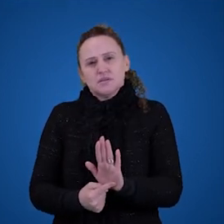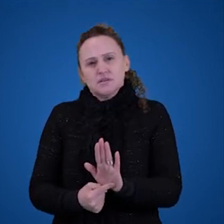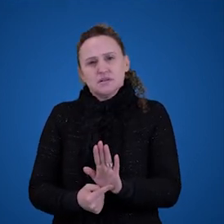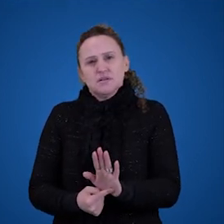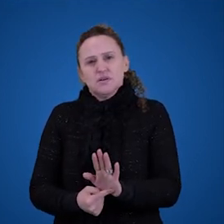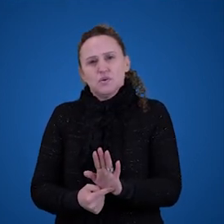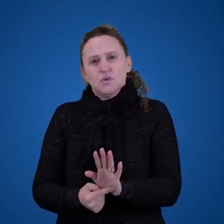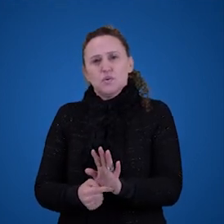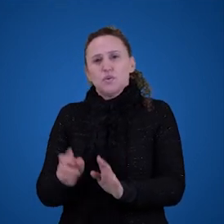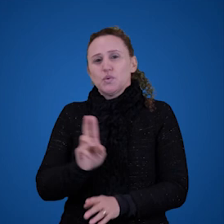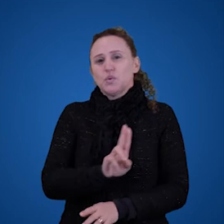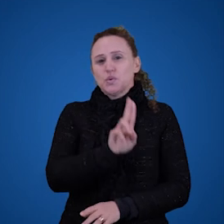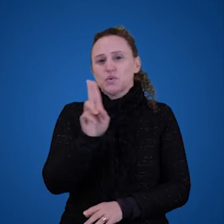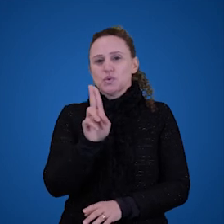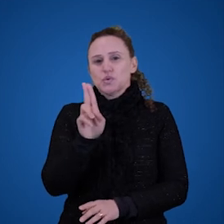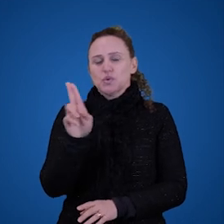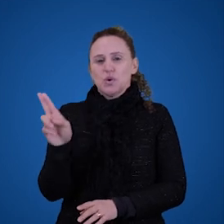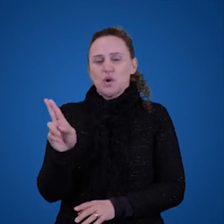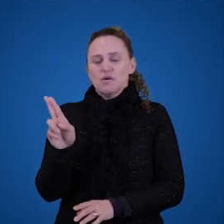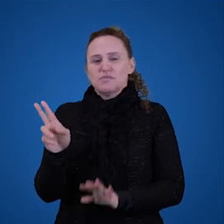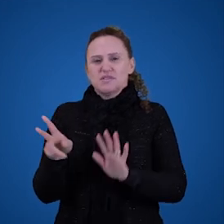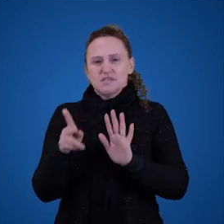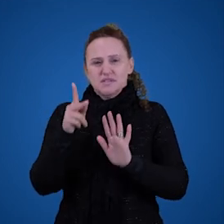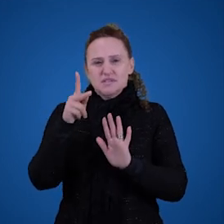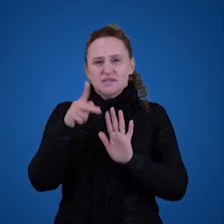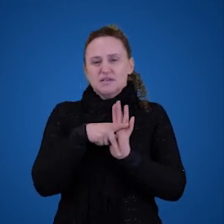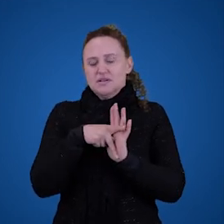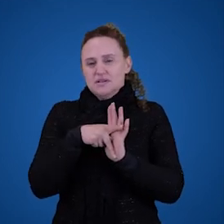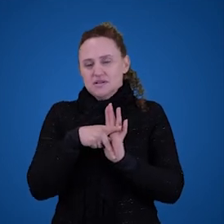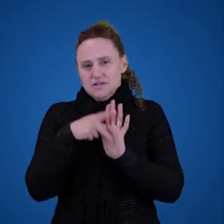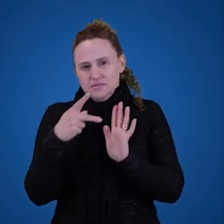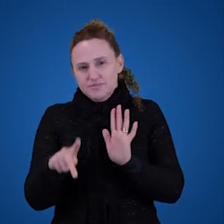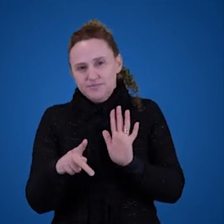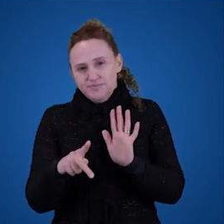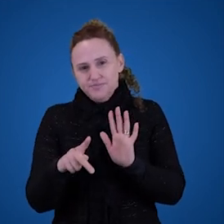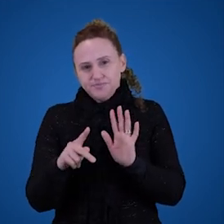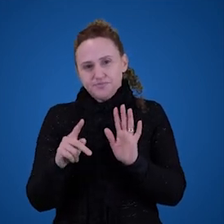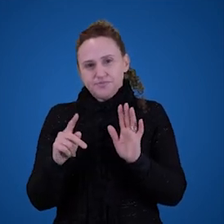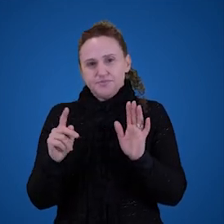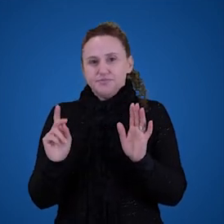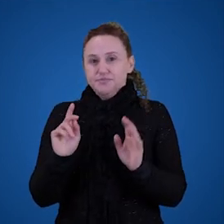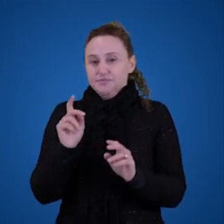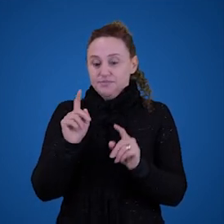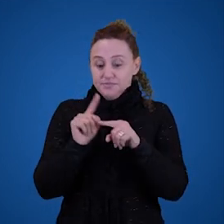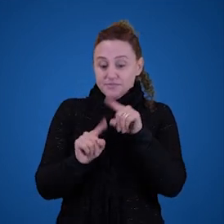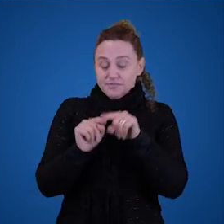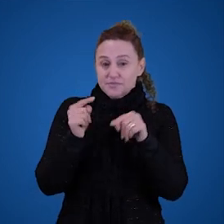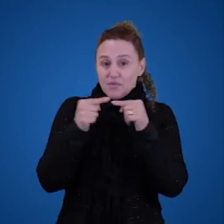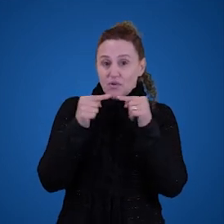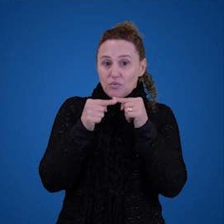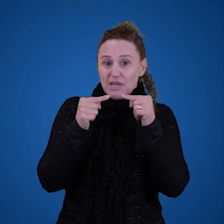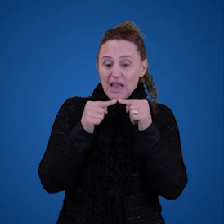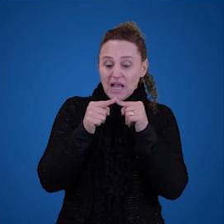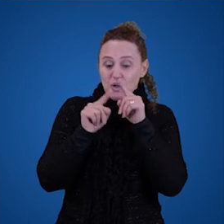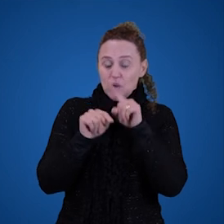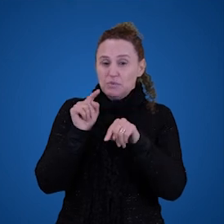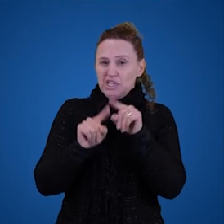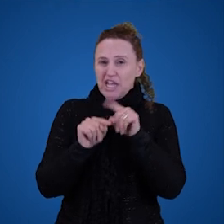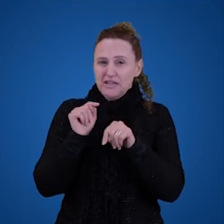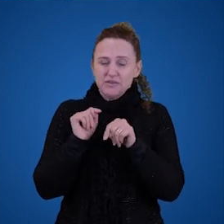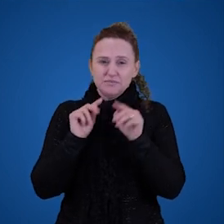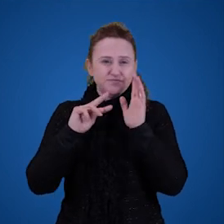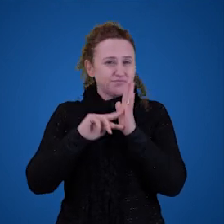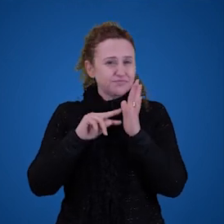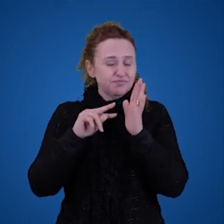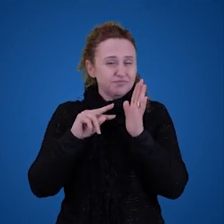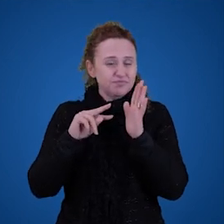os nomes os nomes próprios ou os termos singulares a objetos não mantém a verdade a